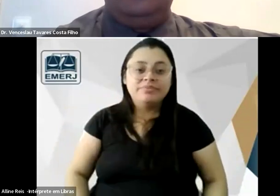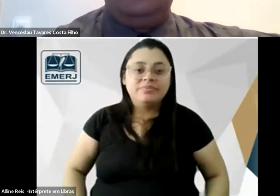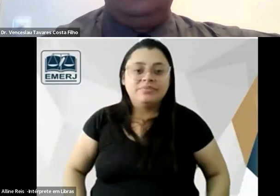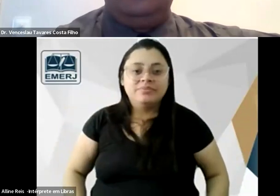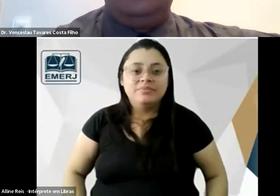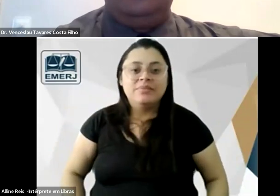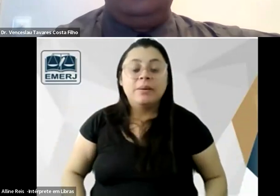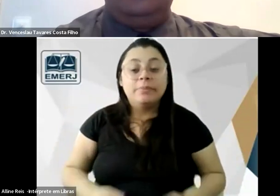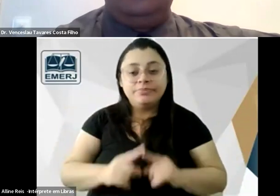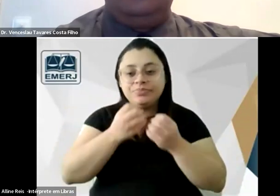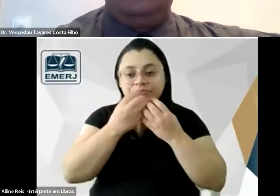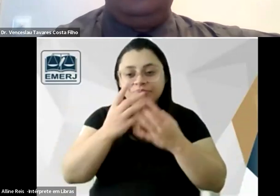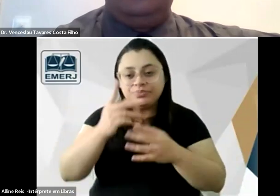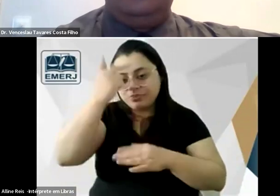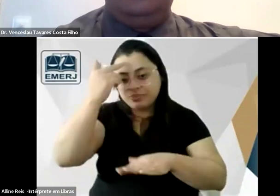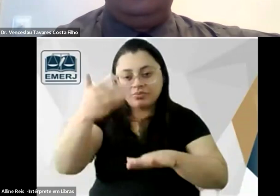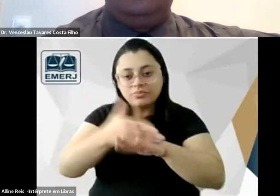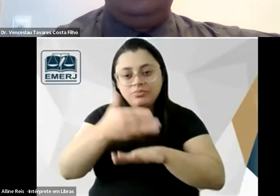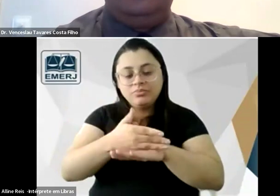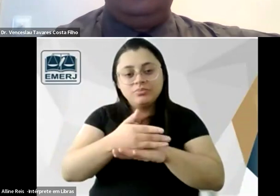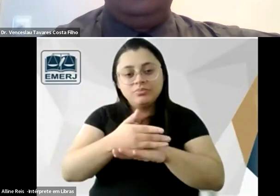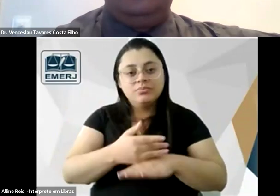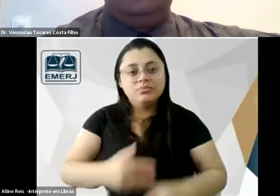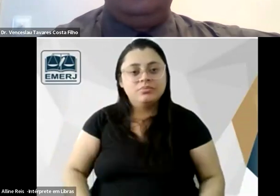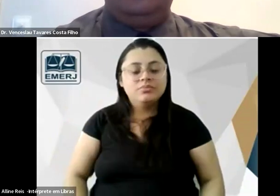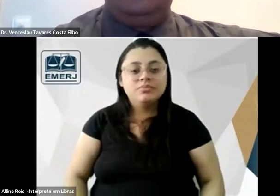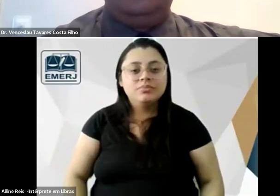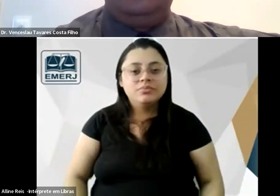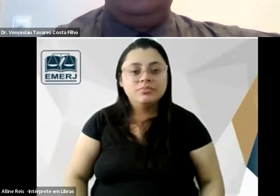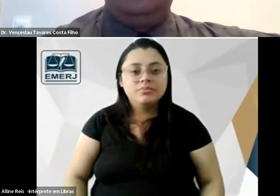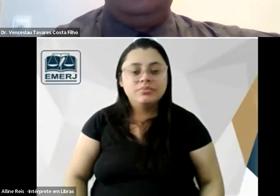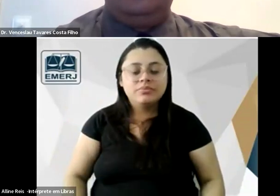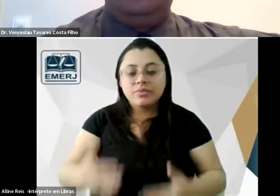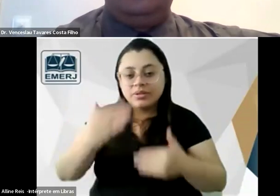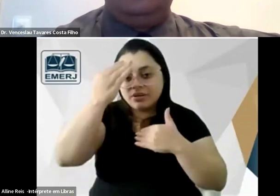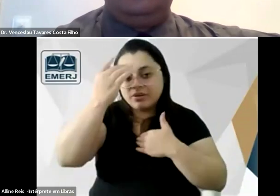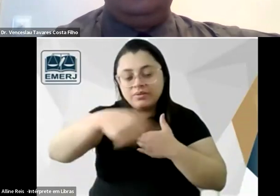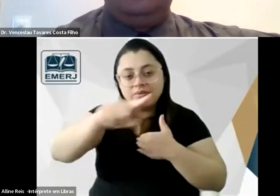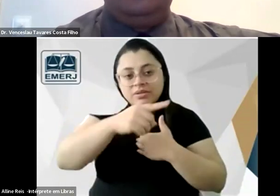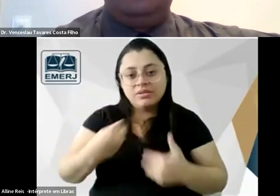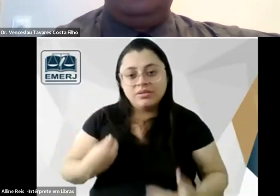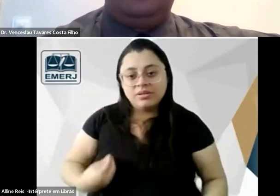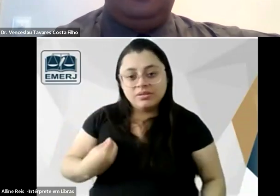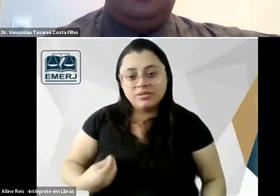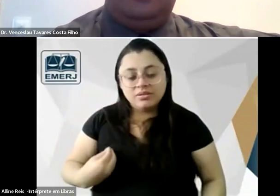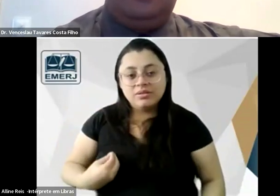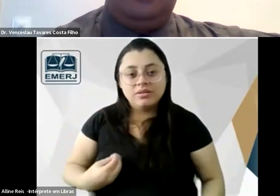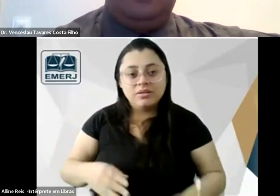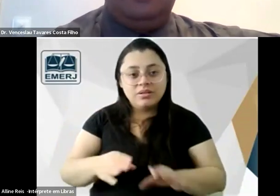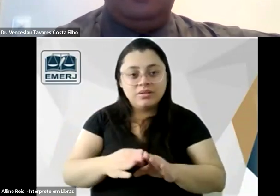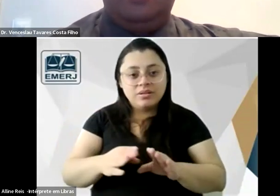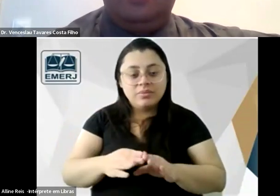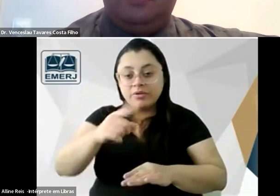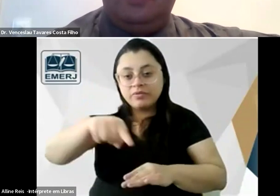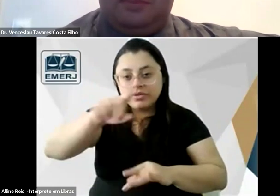é bom porque pode ser consultado a qualquer momento e enfim agradeço bastante a presença agradeço a presença daqueles que